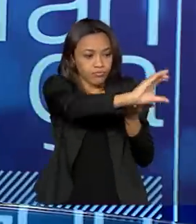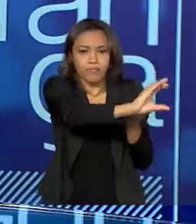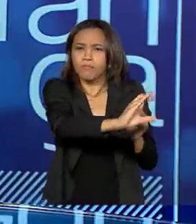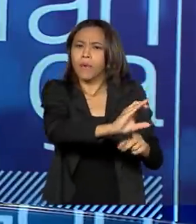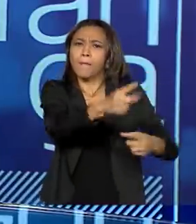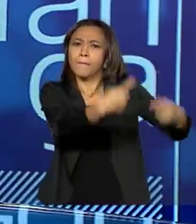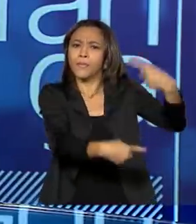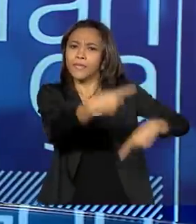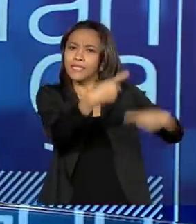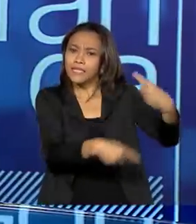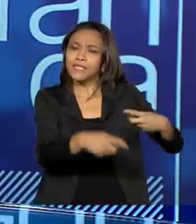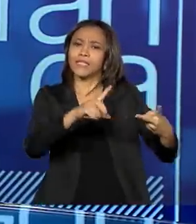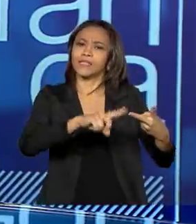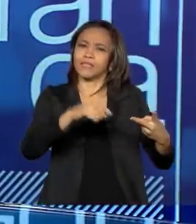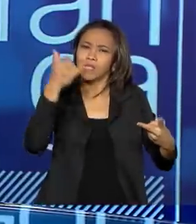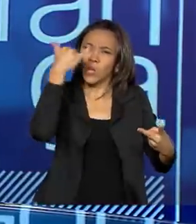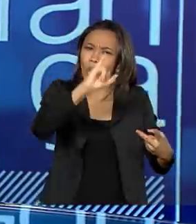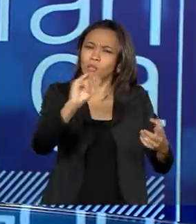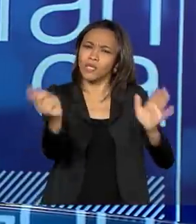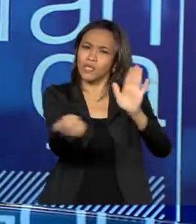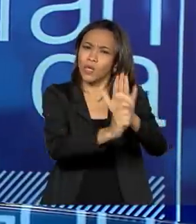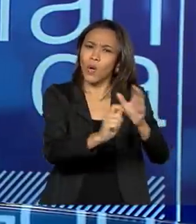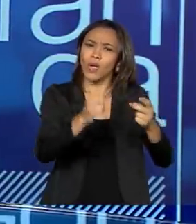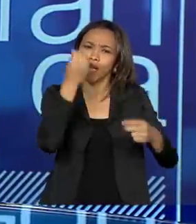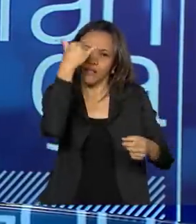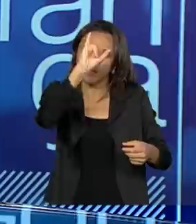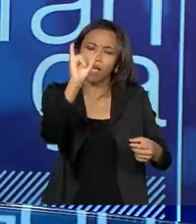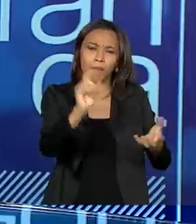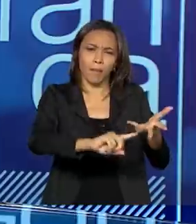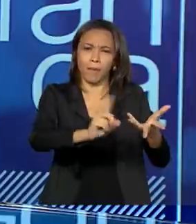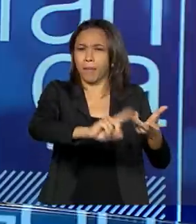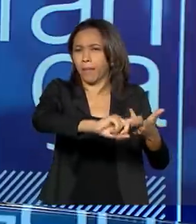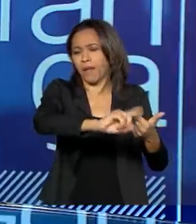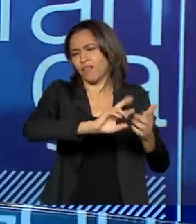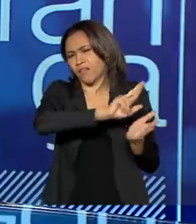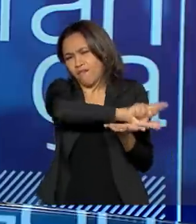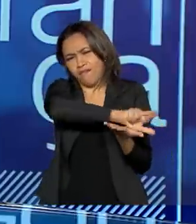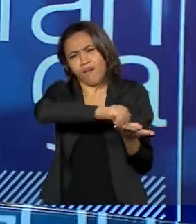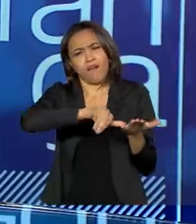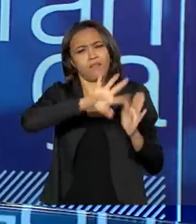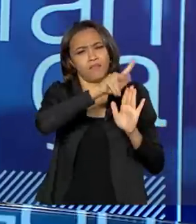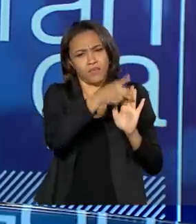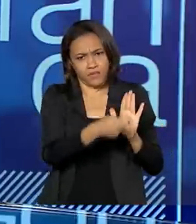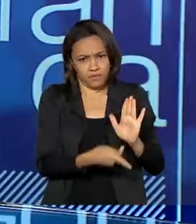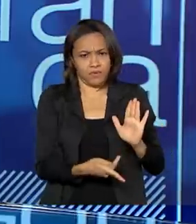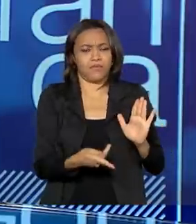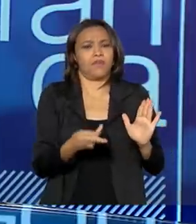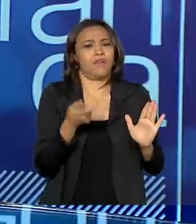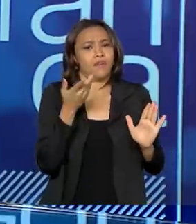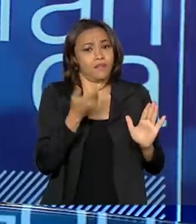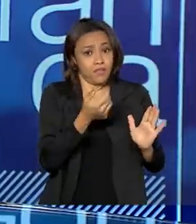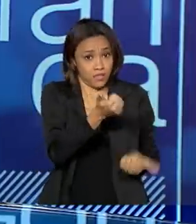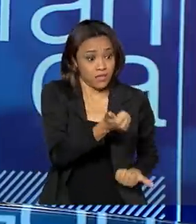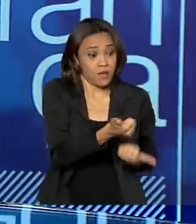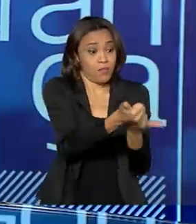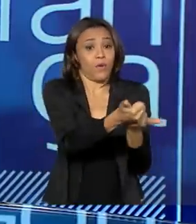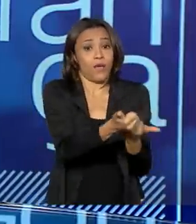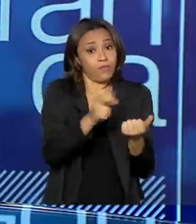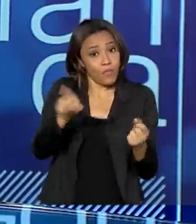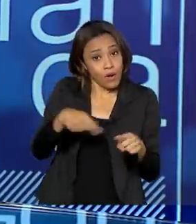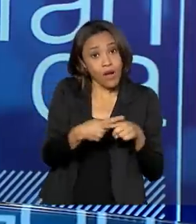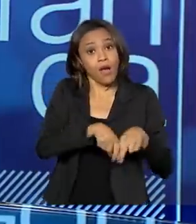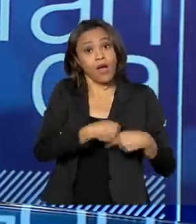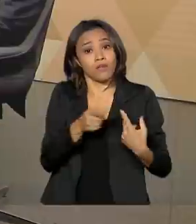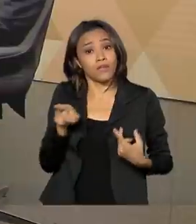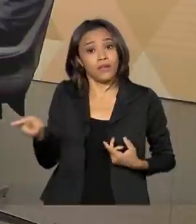de prevenção como combate às drogas. Nós temos vários projetos que estão sendo financiados e fomentados com esses